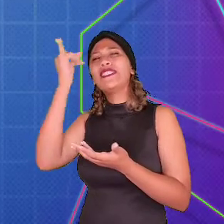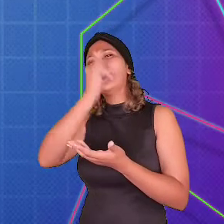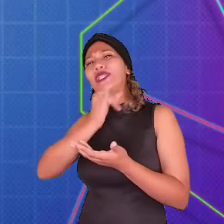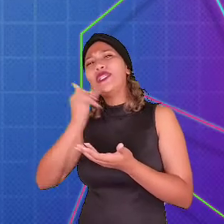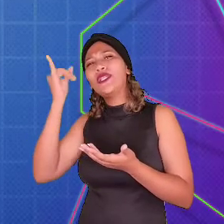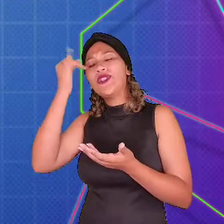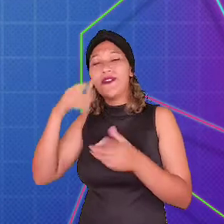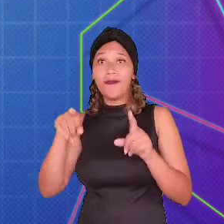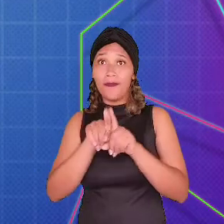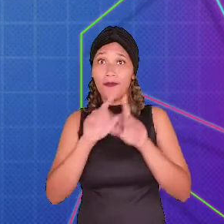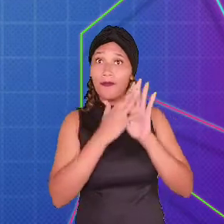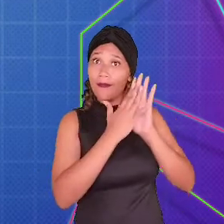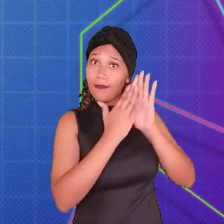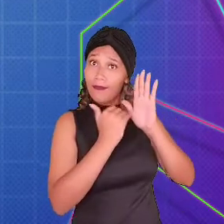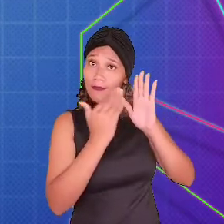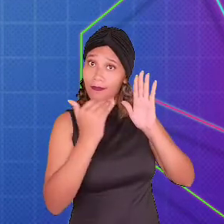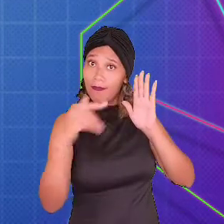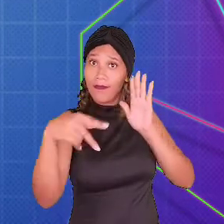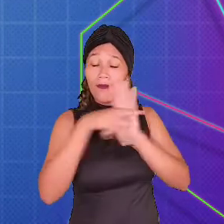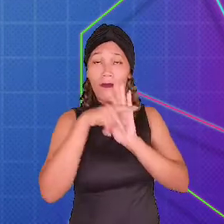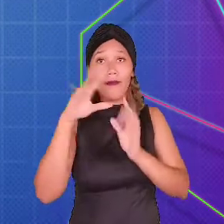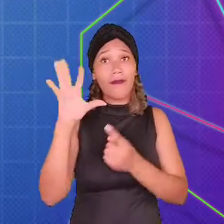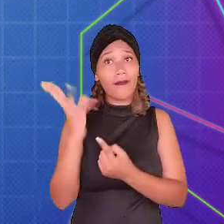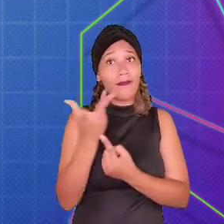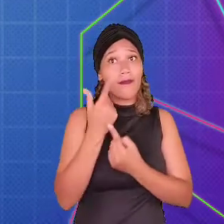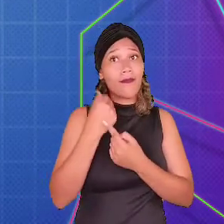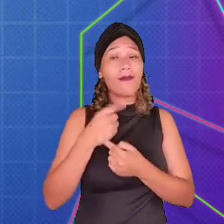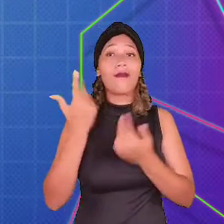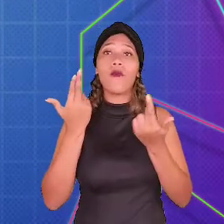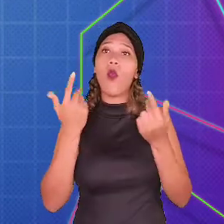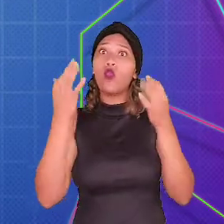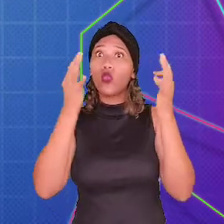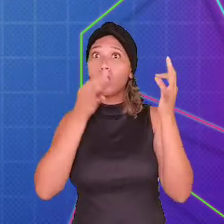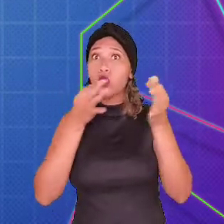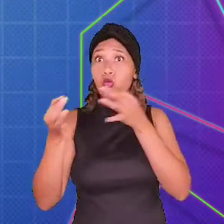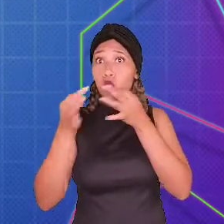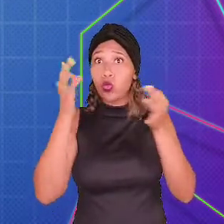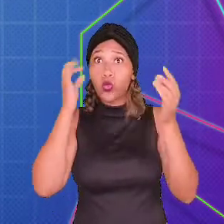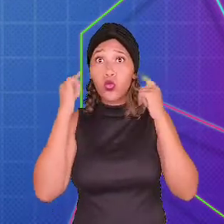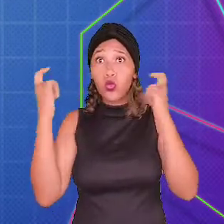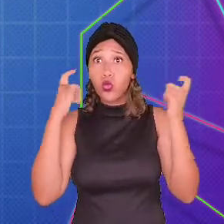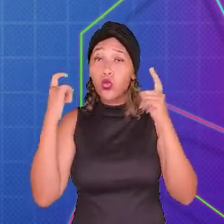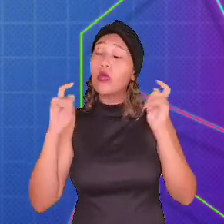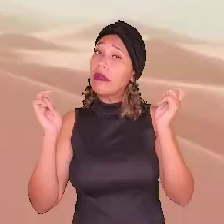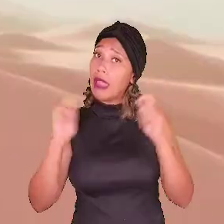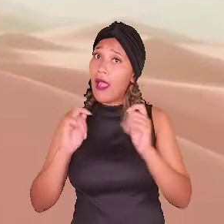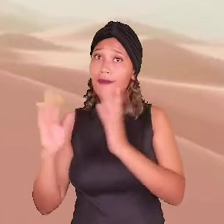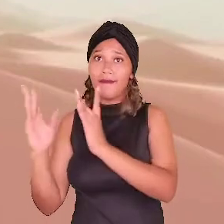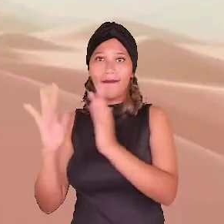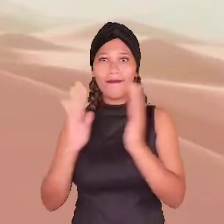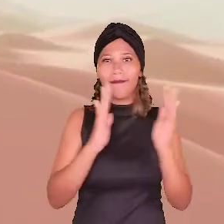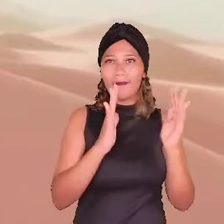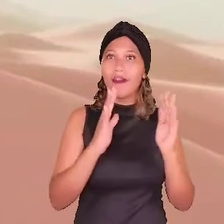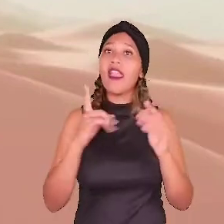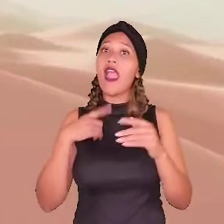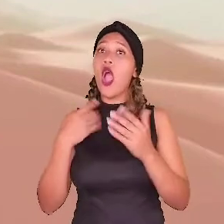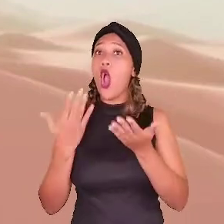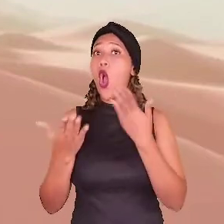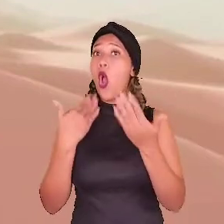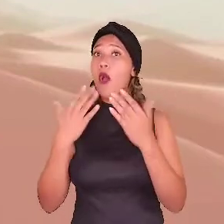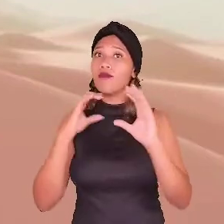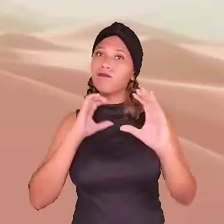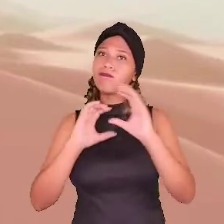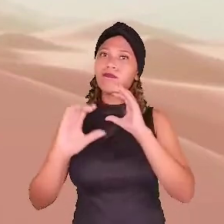O aspecto artístico em um jogo também pode ser dado pelo meio sonoro. É o caso de Journey, em que a comunicação